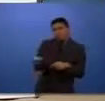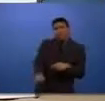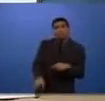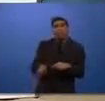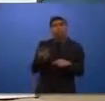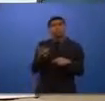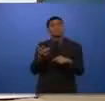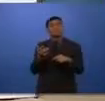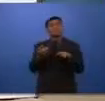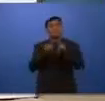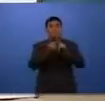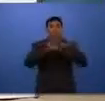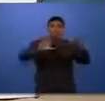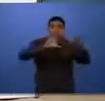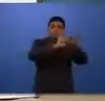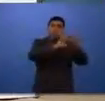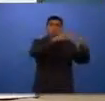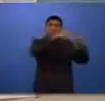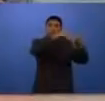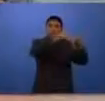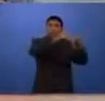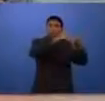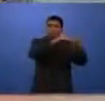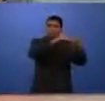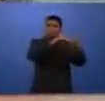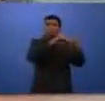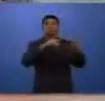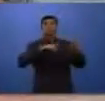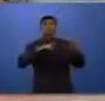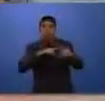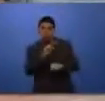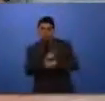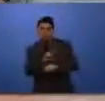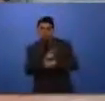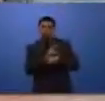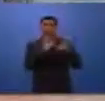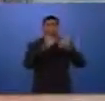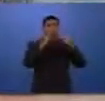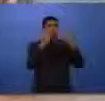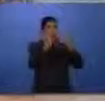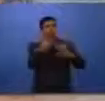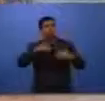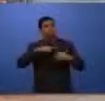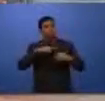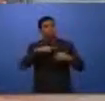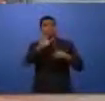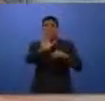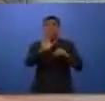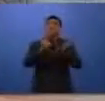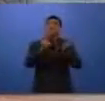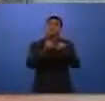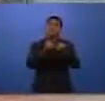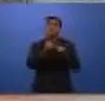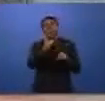numa parceria com as secretarias ligadas à proteção da criança e da família e também às outras denúncias que são